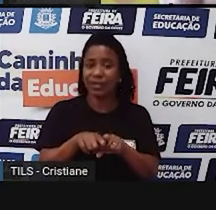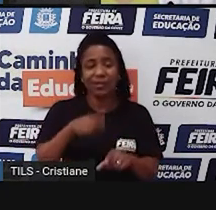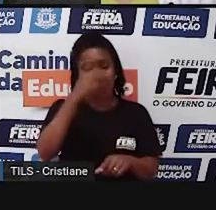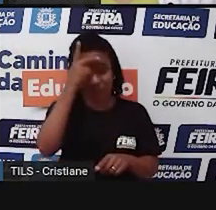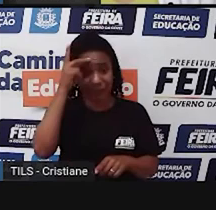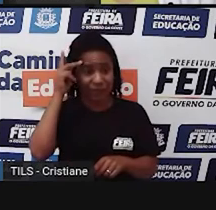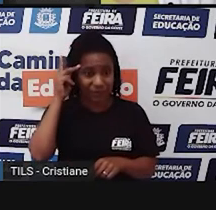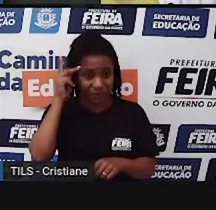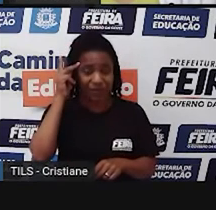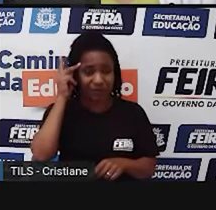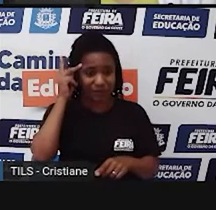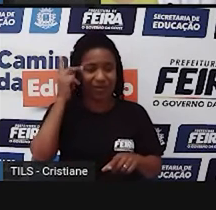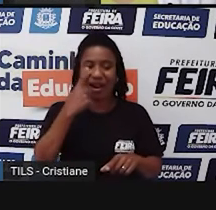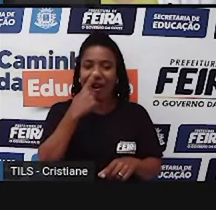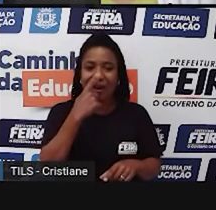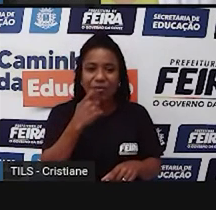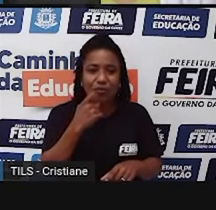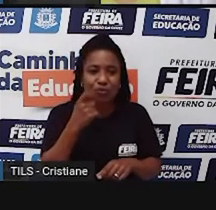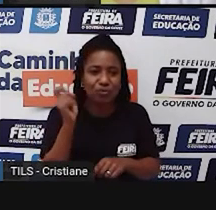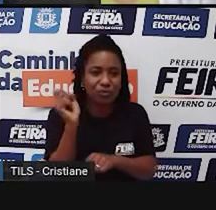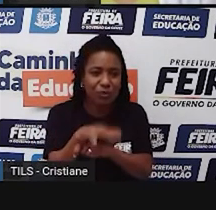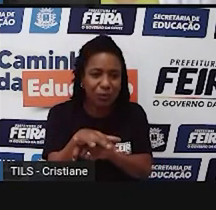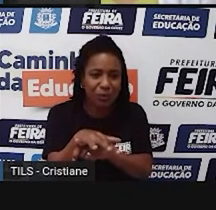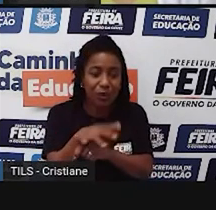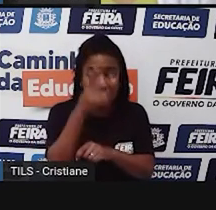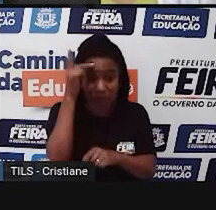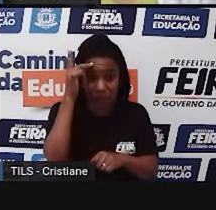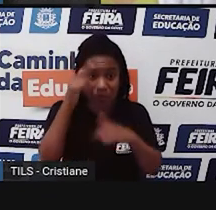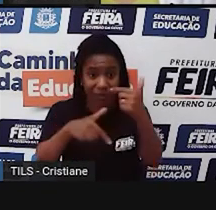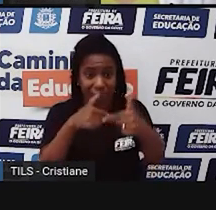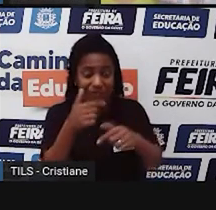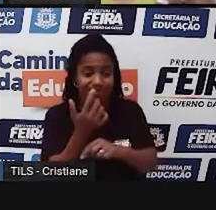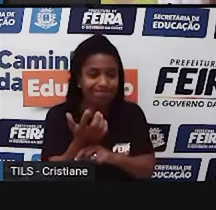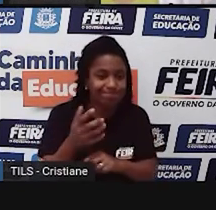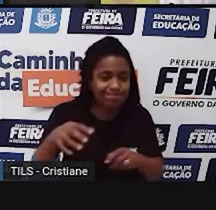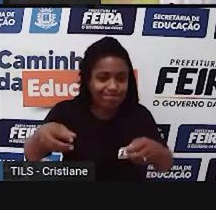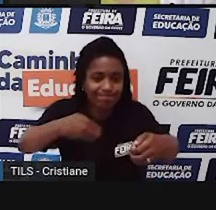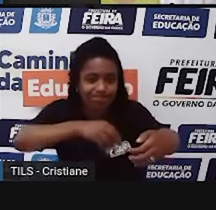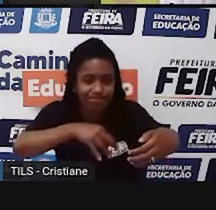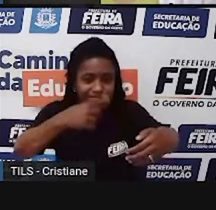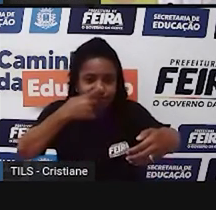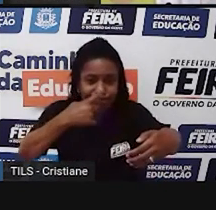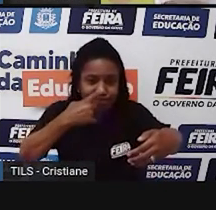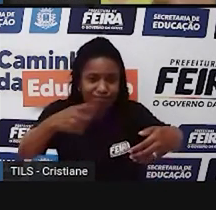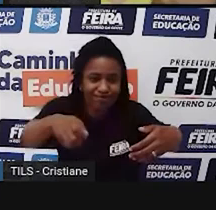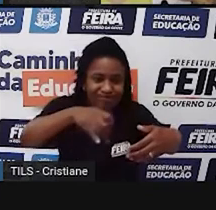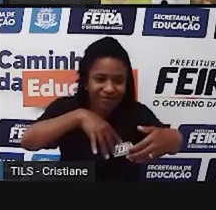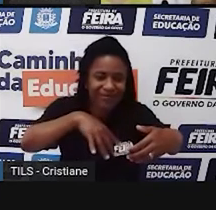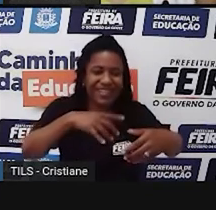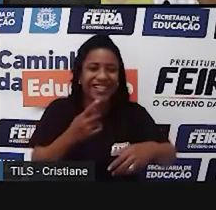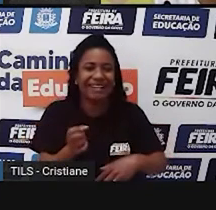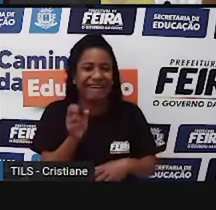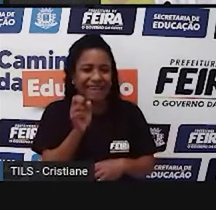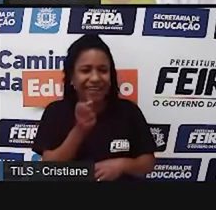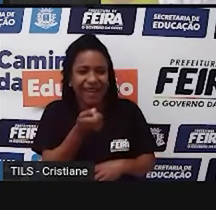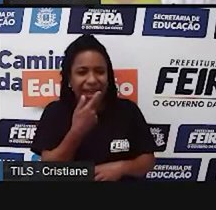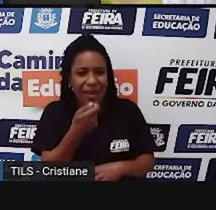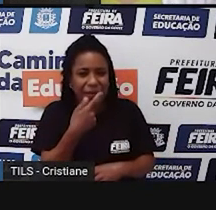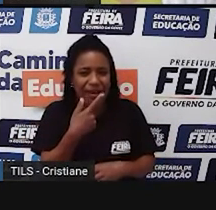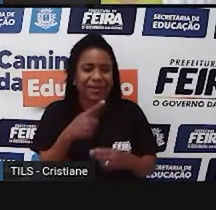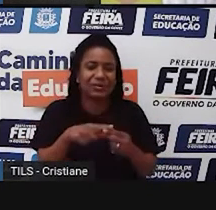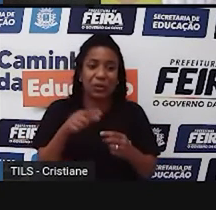vivem de catar esses materiais para o processo de reciclagem, uma vez que a gente mistura remédio, mistura, né,